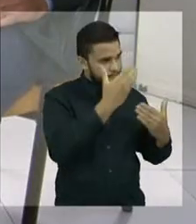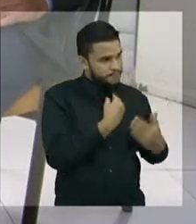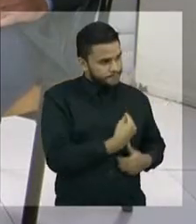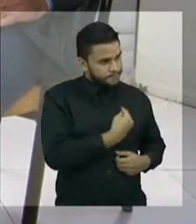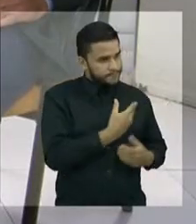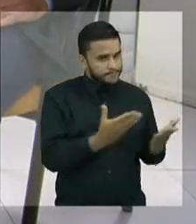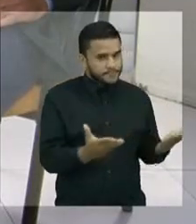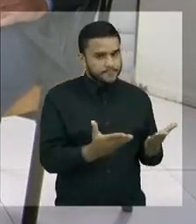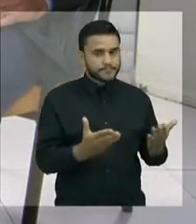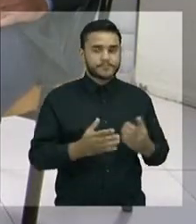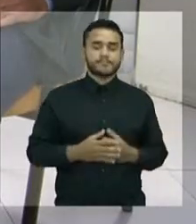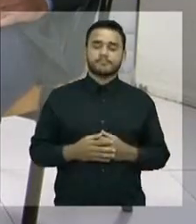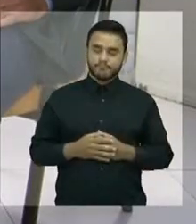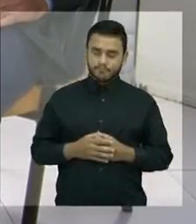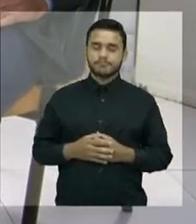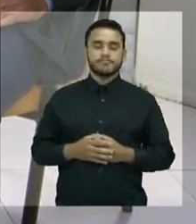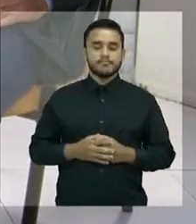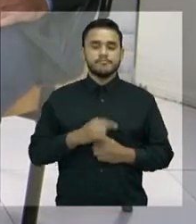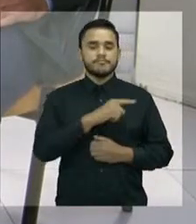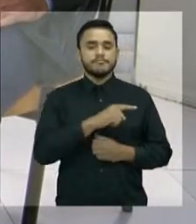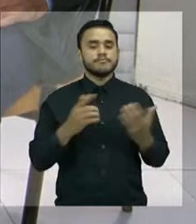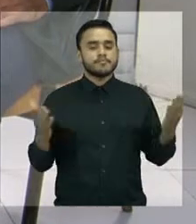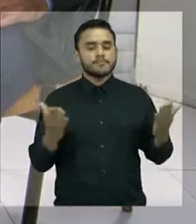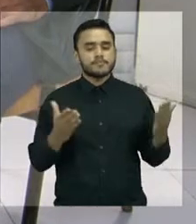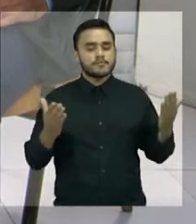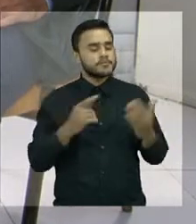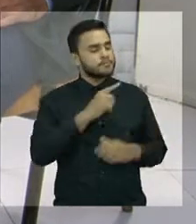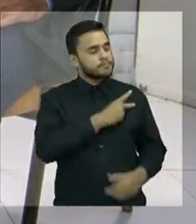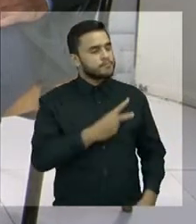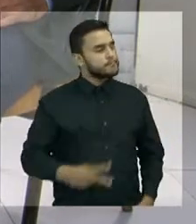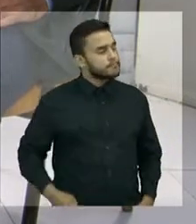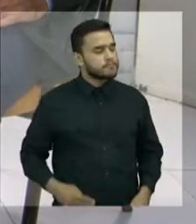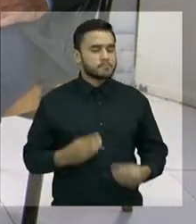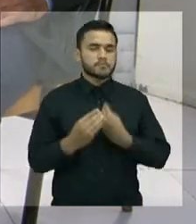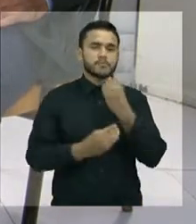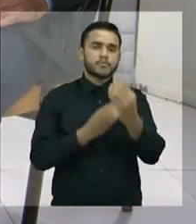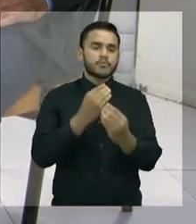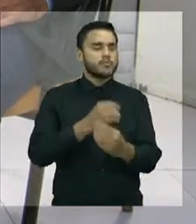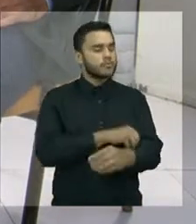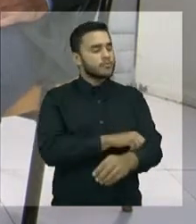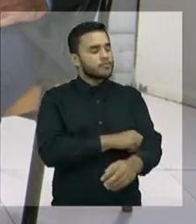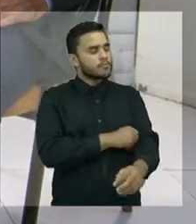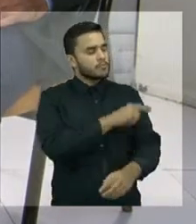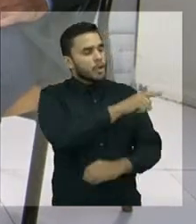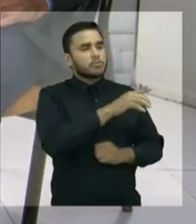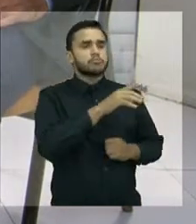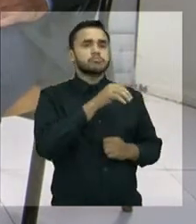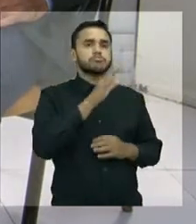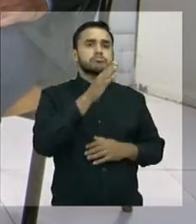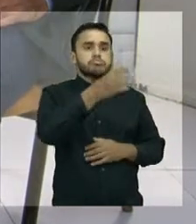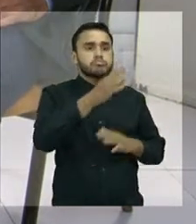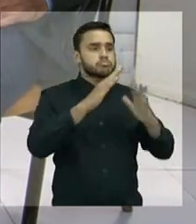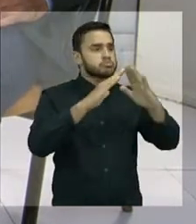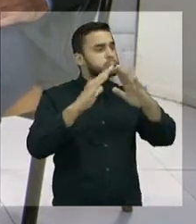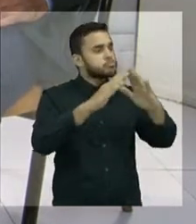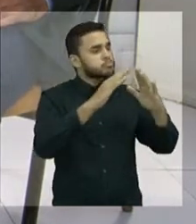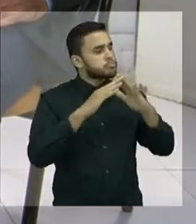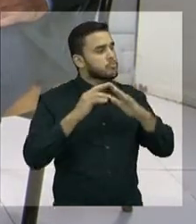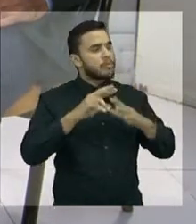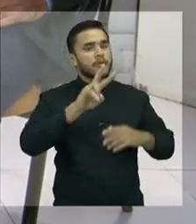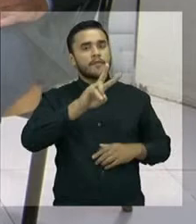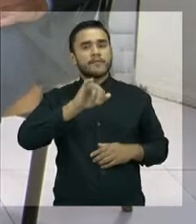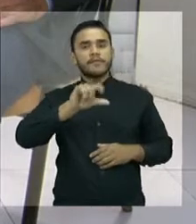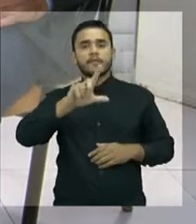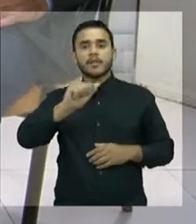nossa conversa a gente vai falar sobre a sua atuação legislativa, a sua atuação nos bairros de Fortaleza e Espírito, na